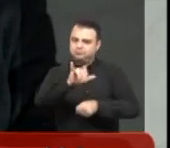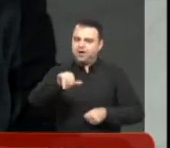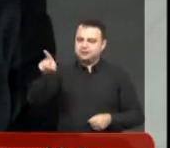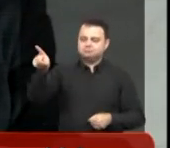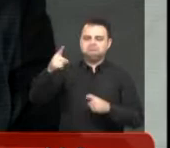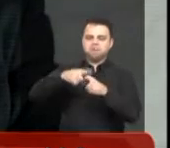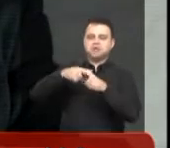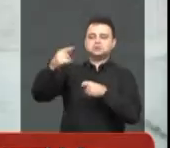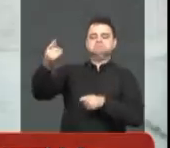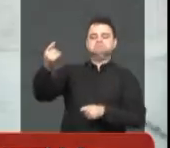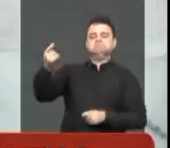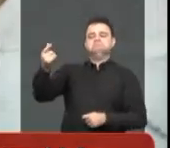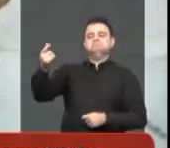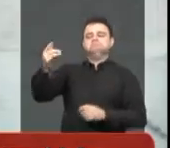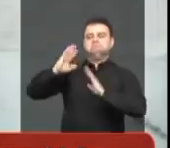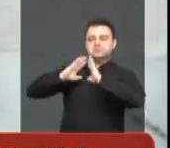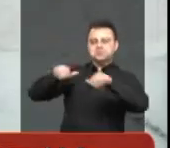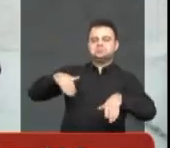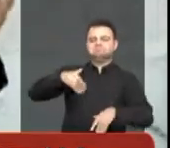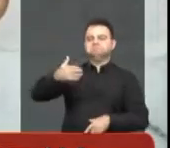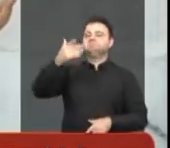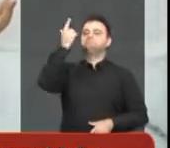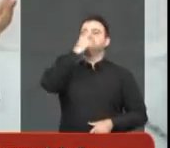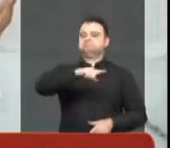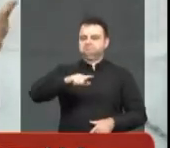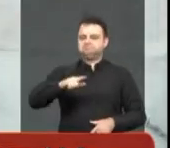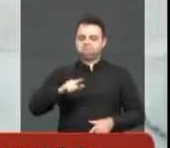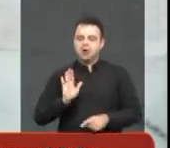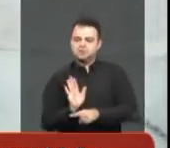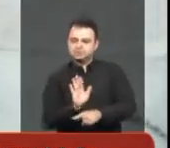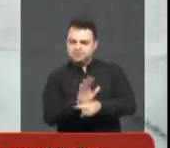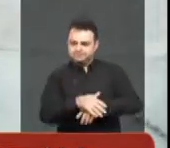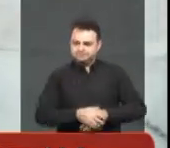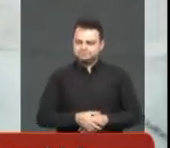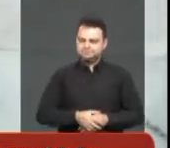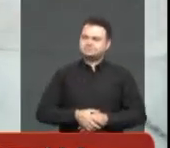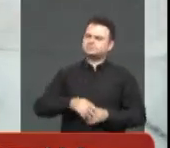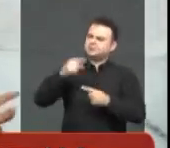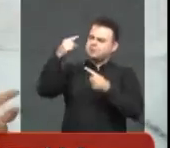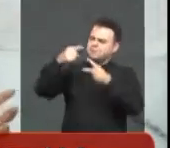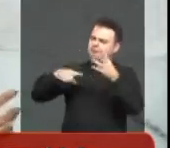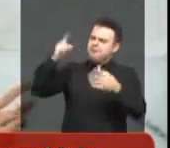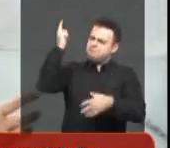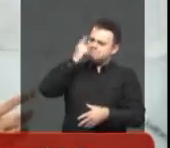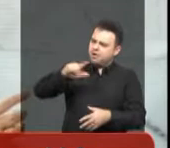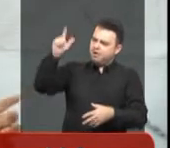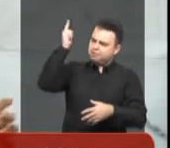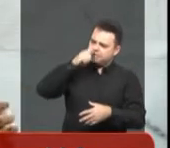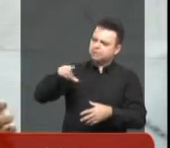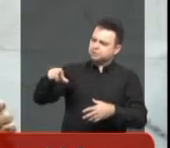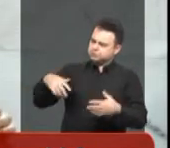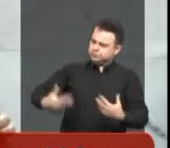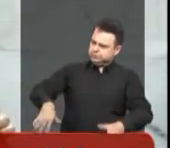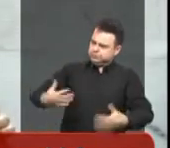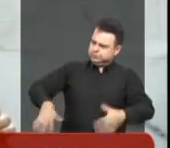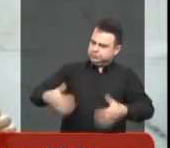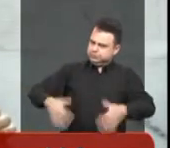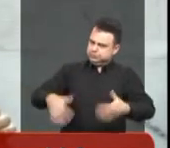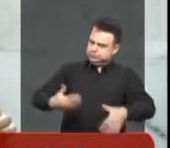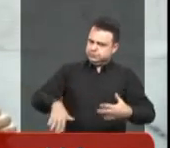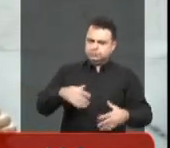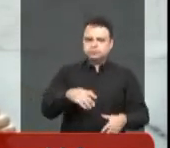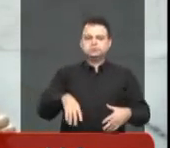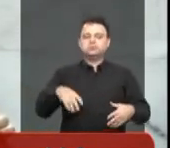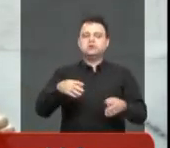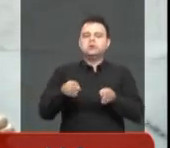Amália Tiego. Entre outras conquistas, né? Fica até difícil enumerar. Eu tenho aqui uma pequena lista, desde instalação